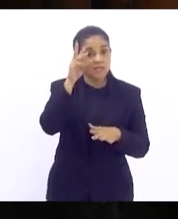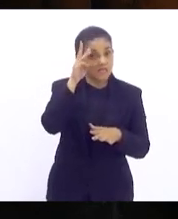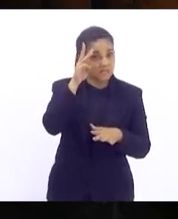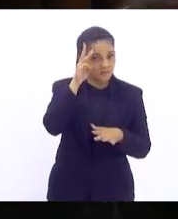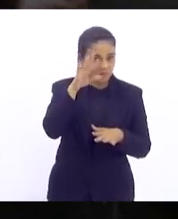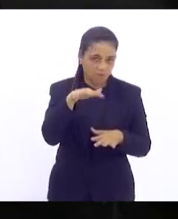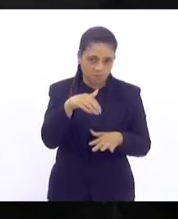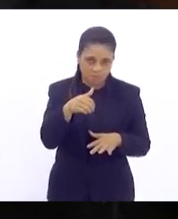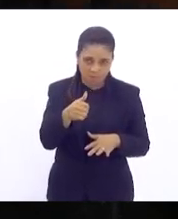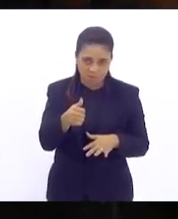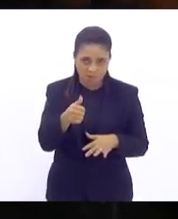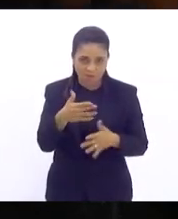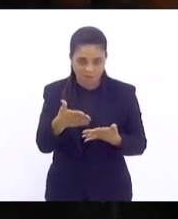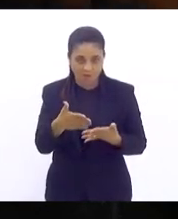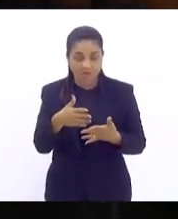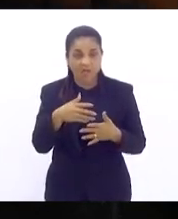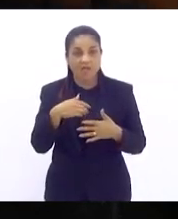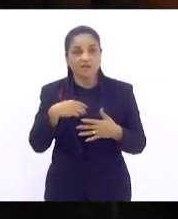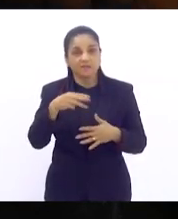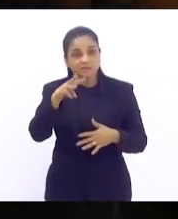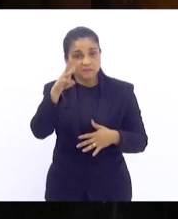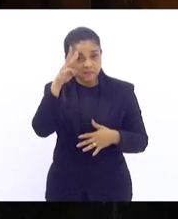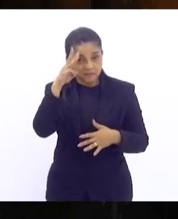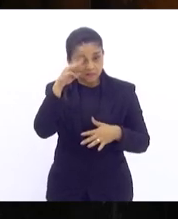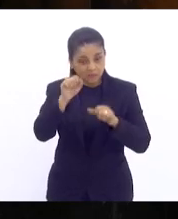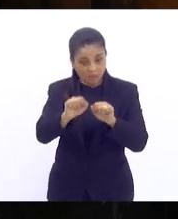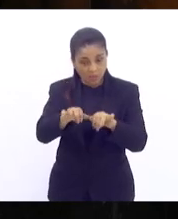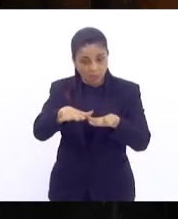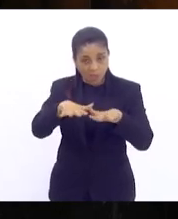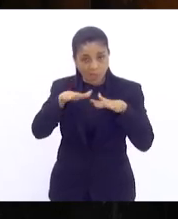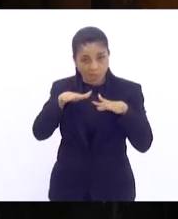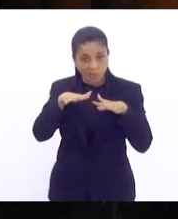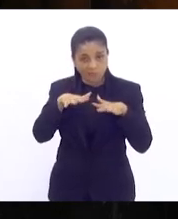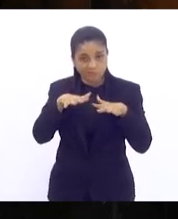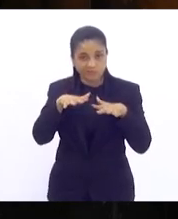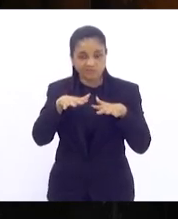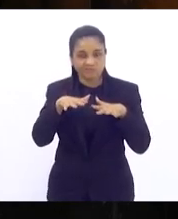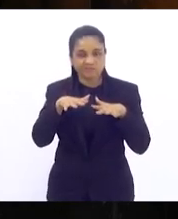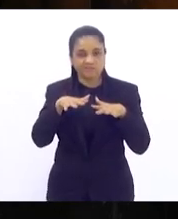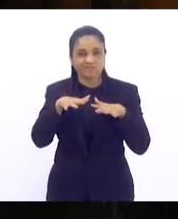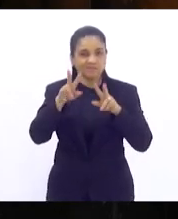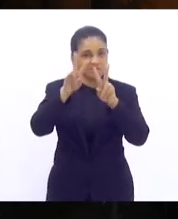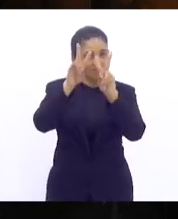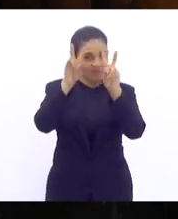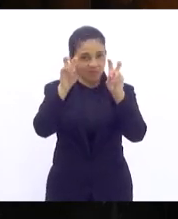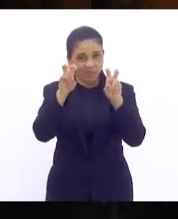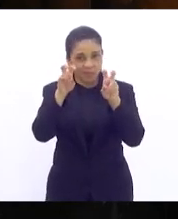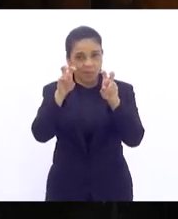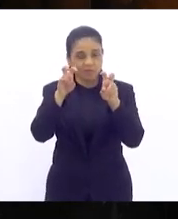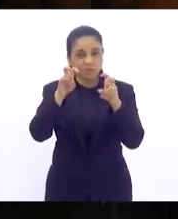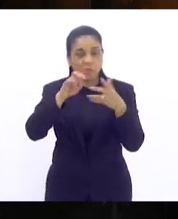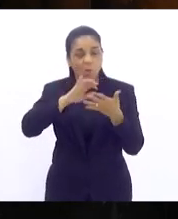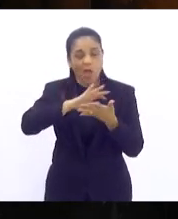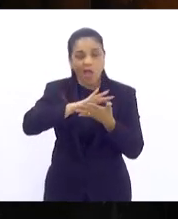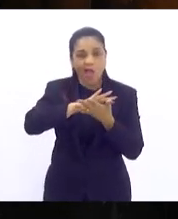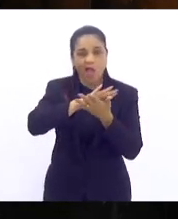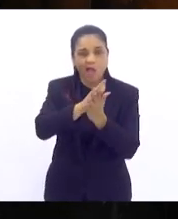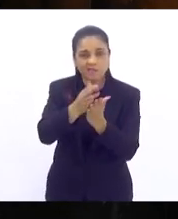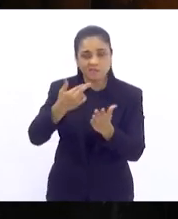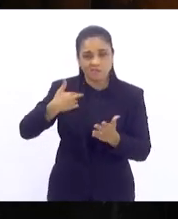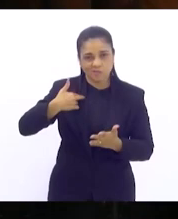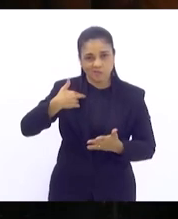aonde nós fizemos uma audiência que tratou do racismo religioso